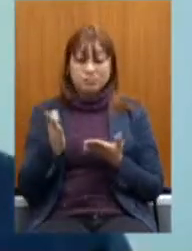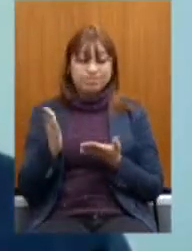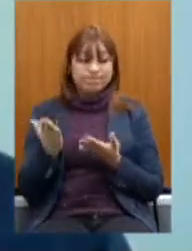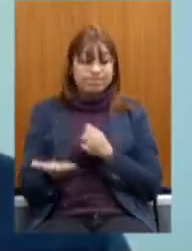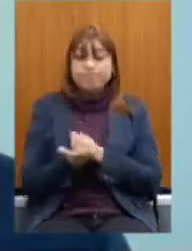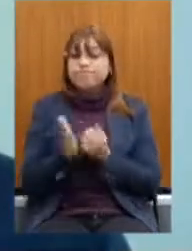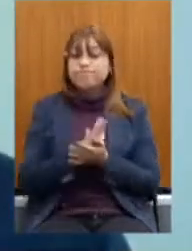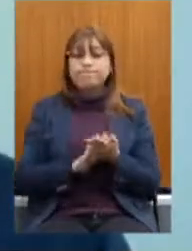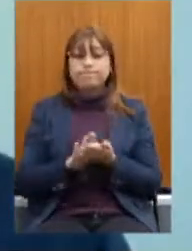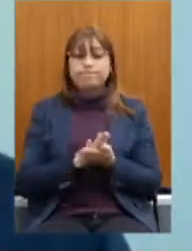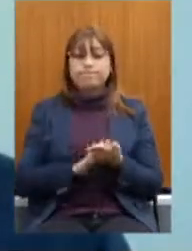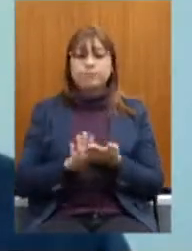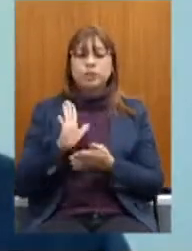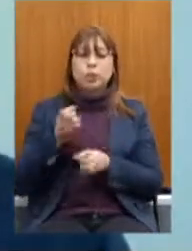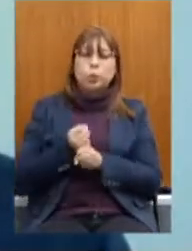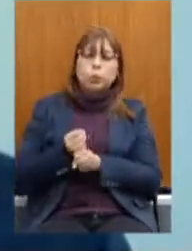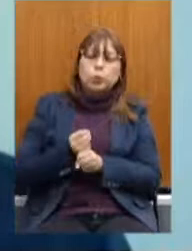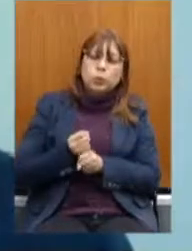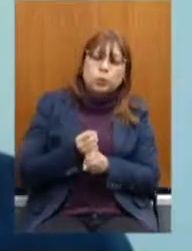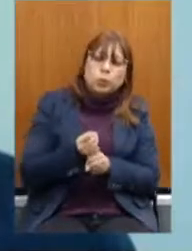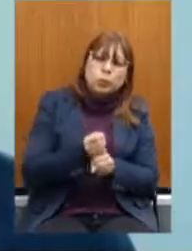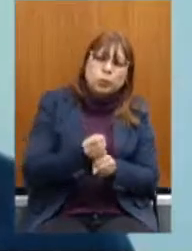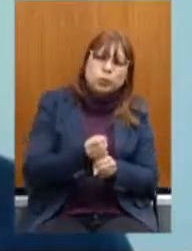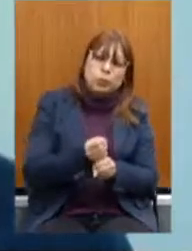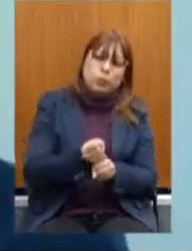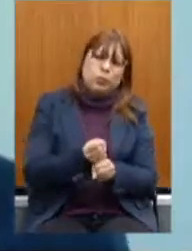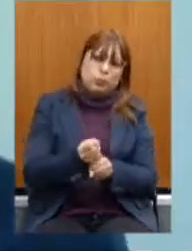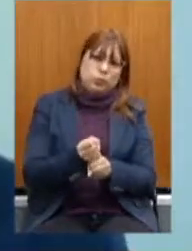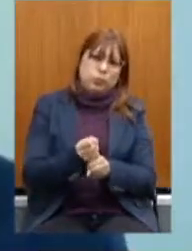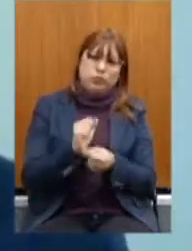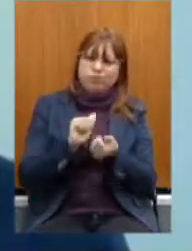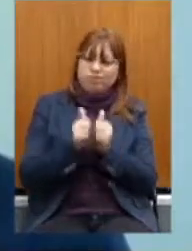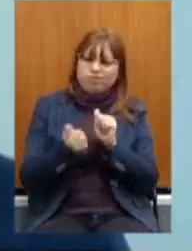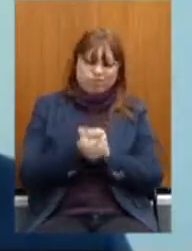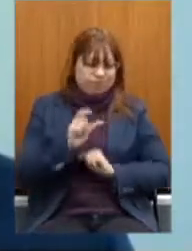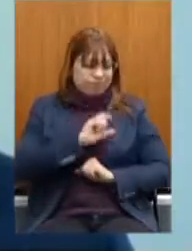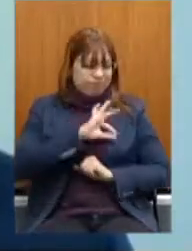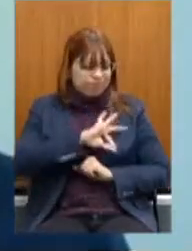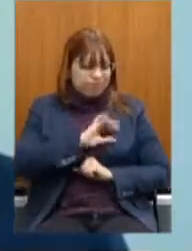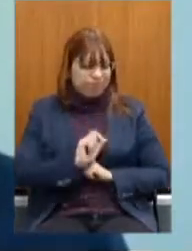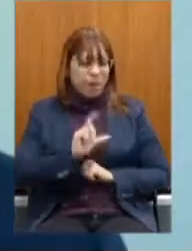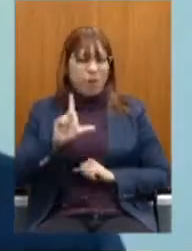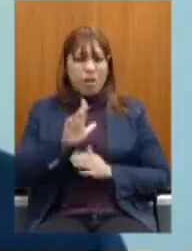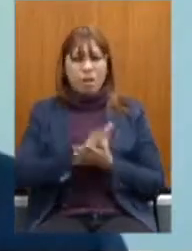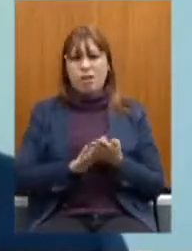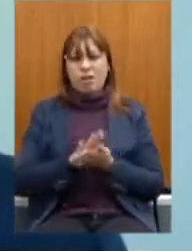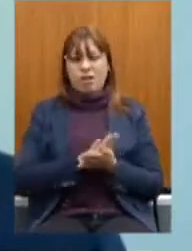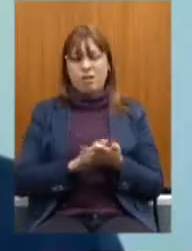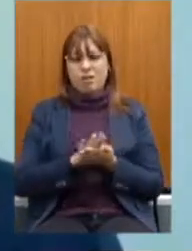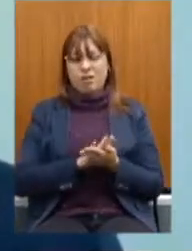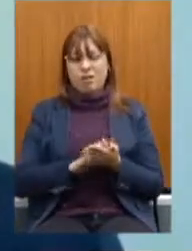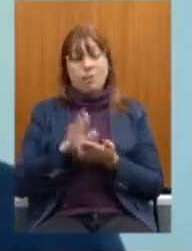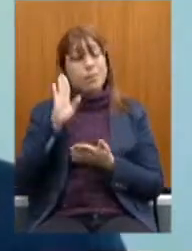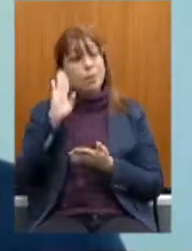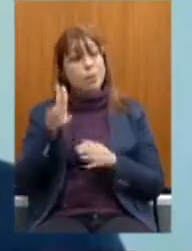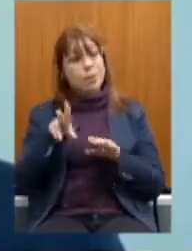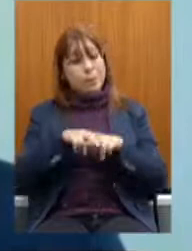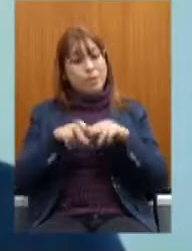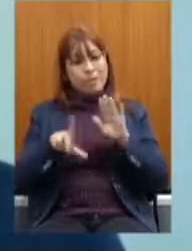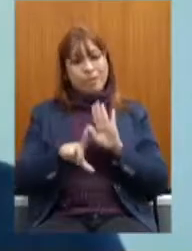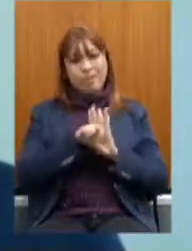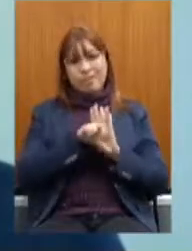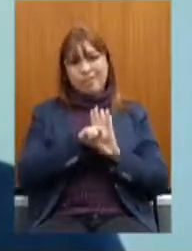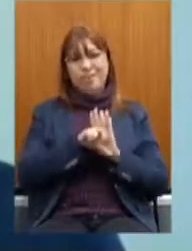Já tem vários anos Que as tabelas Não são reajustadas Ainda mais Que com essa Lei da pandemia Nós